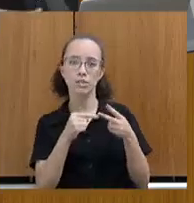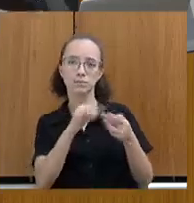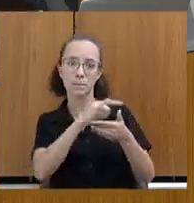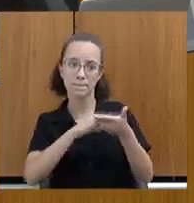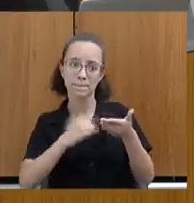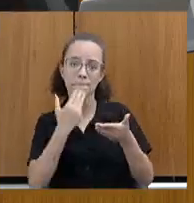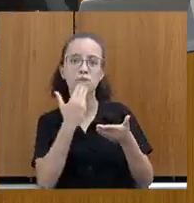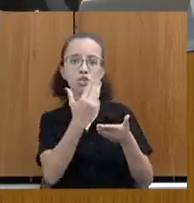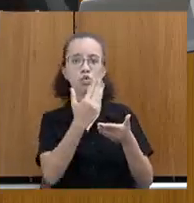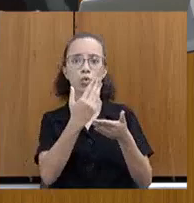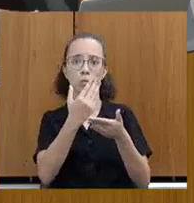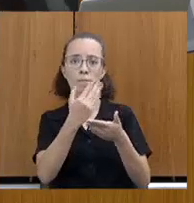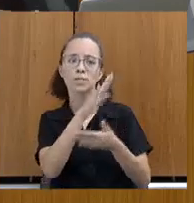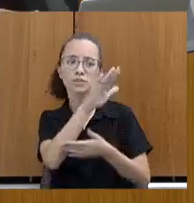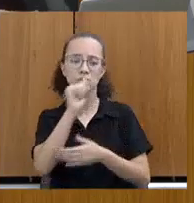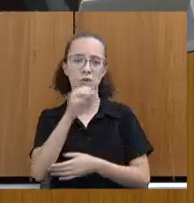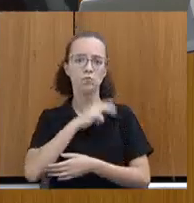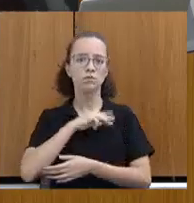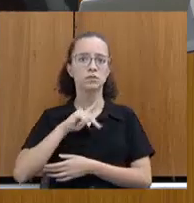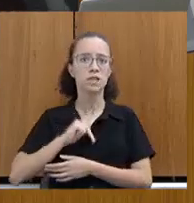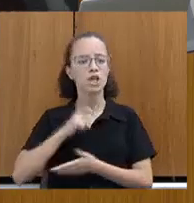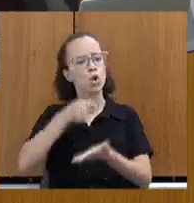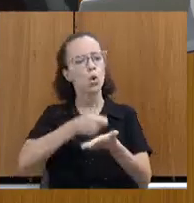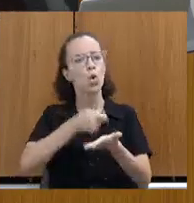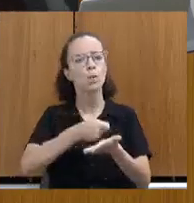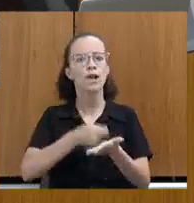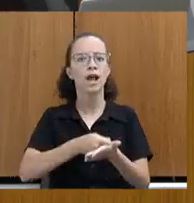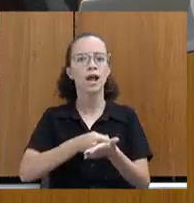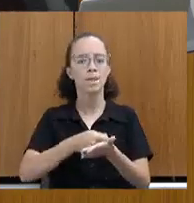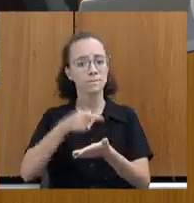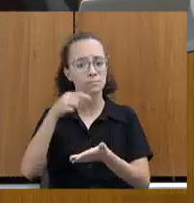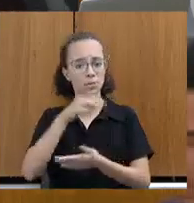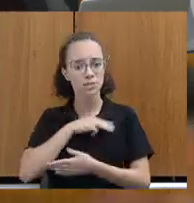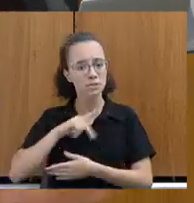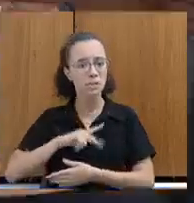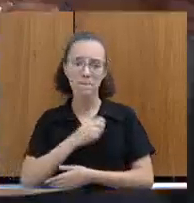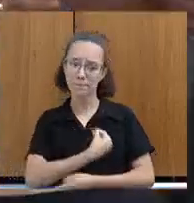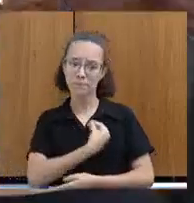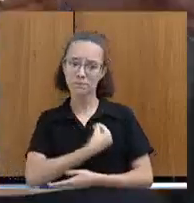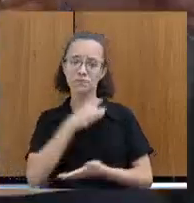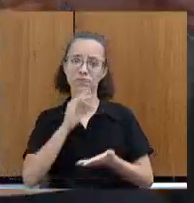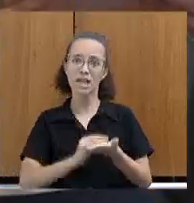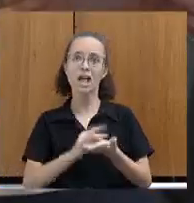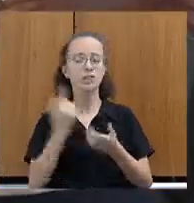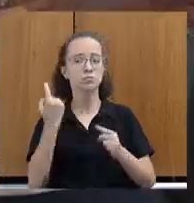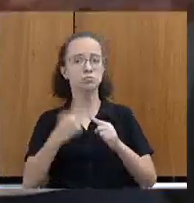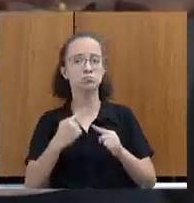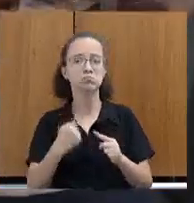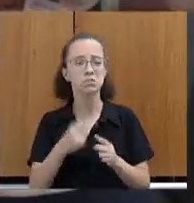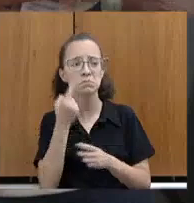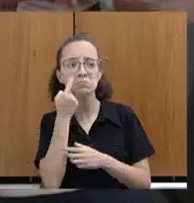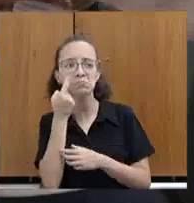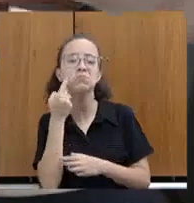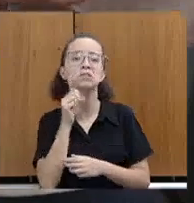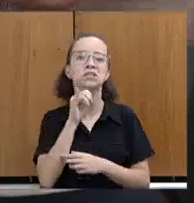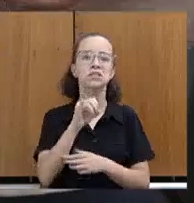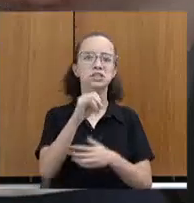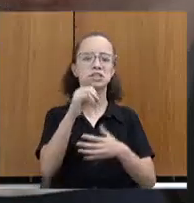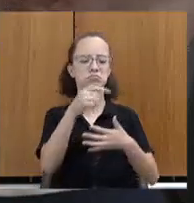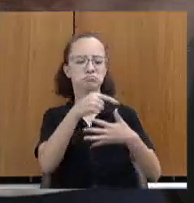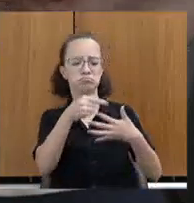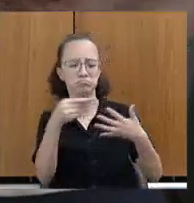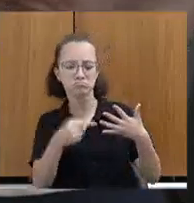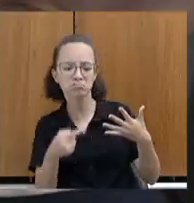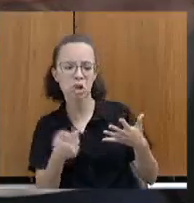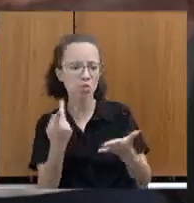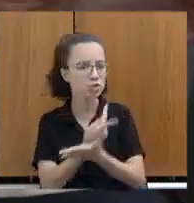para provocar o Ministério Público cobrar para eles, de fato, participarem. Porque, para ver se todas as recomendações estão